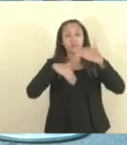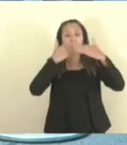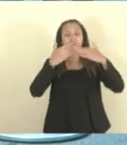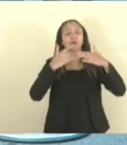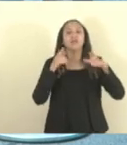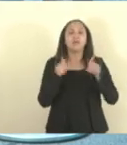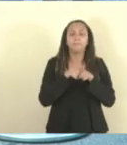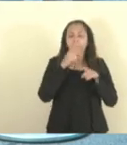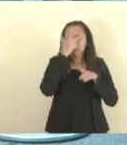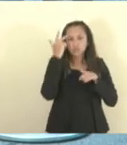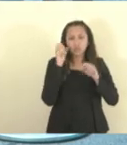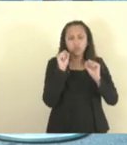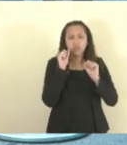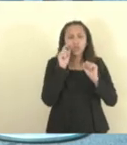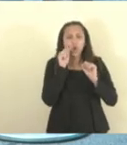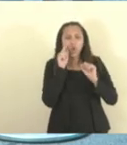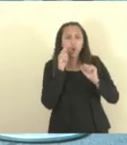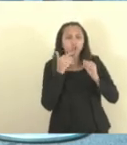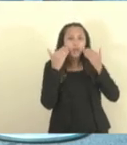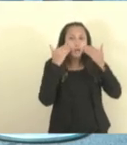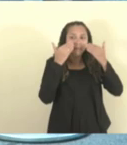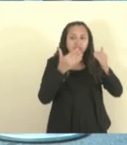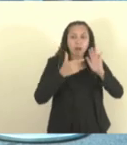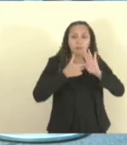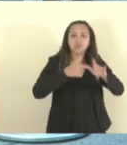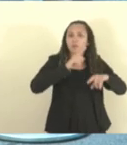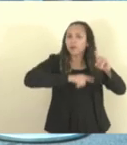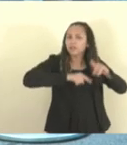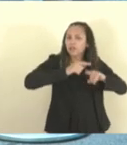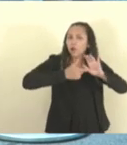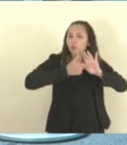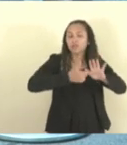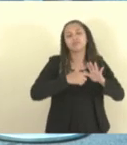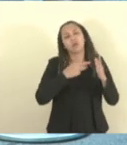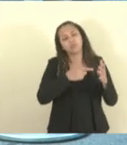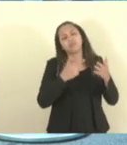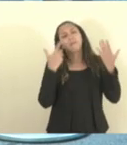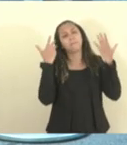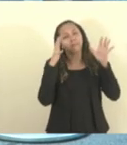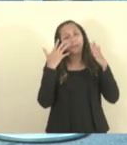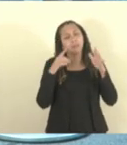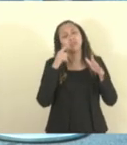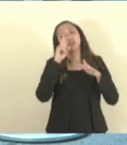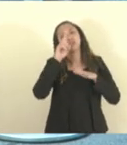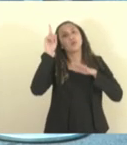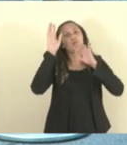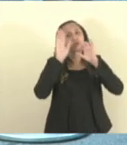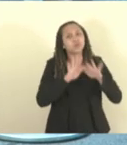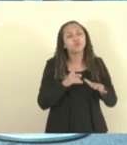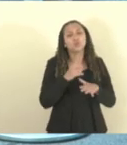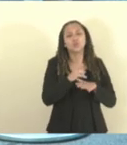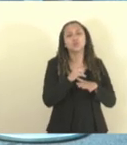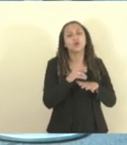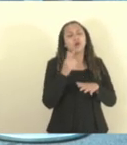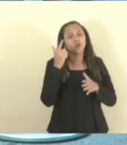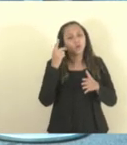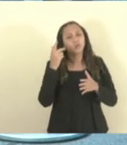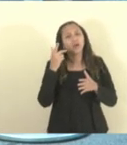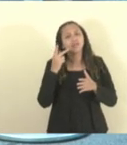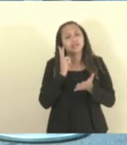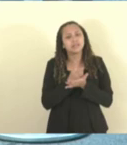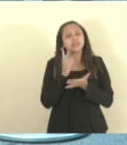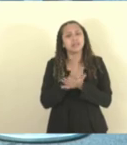então assim, realmente um evento que merece todo o nosso aplauso e que Deus continue te abençoando para continuar realizando esse